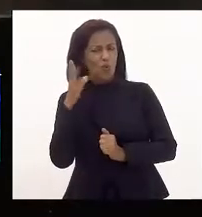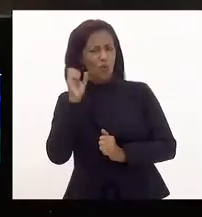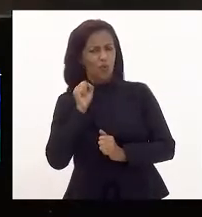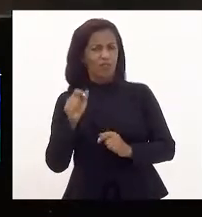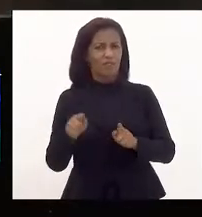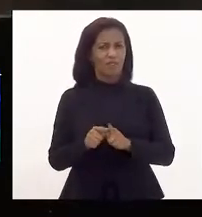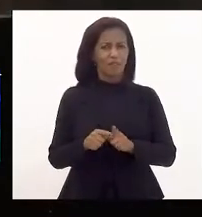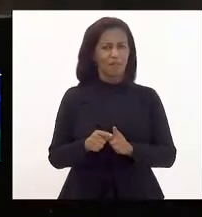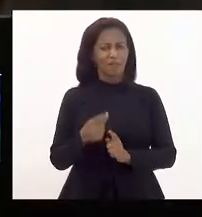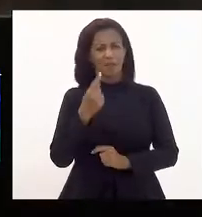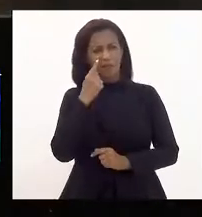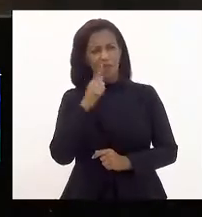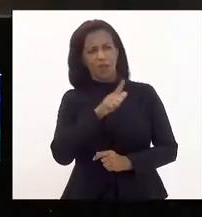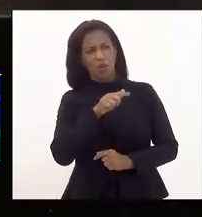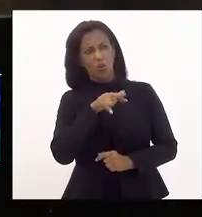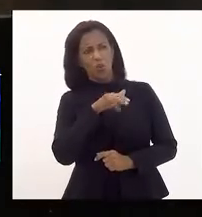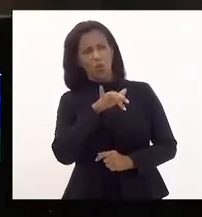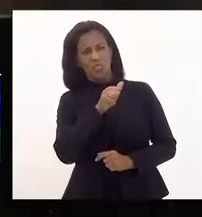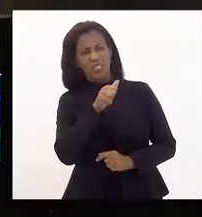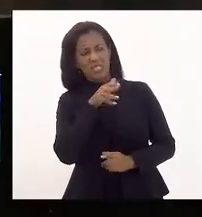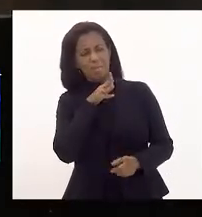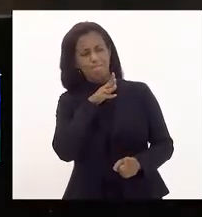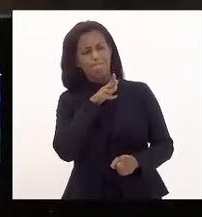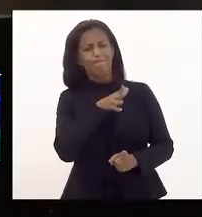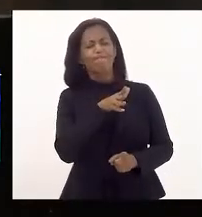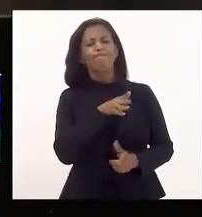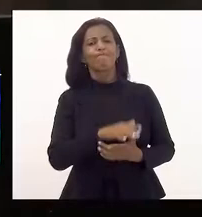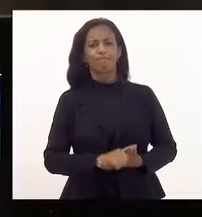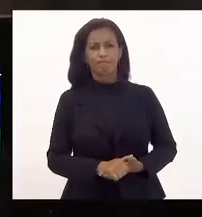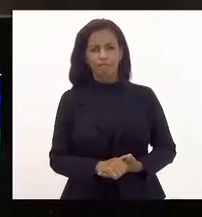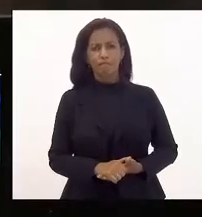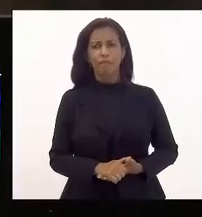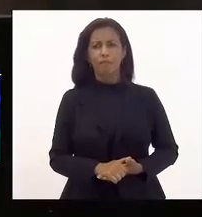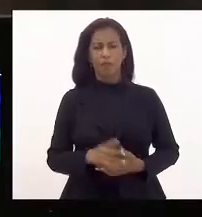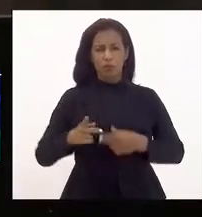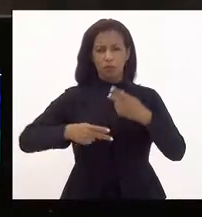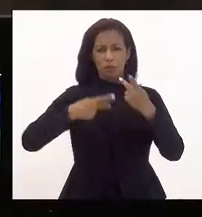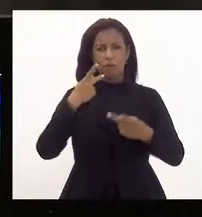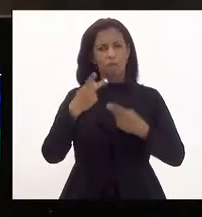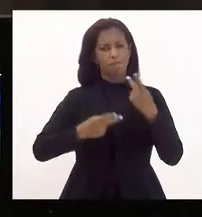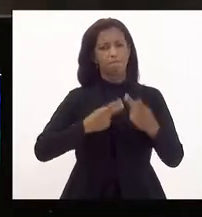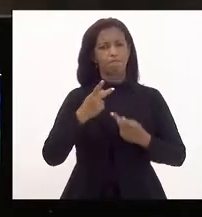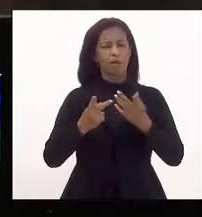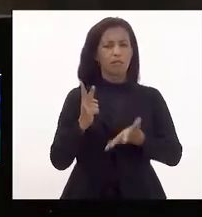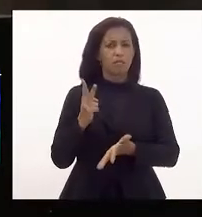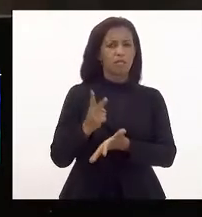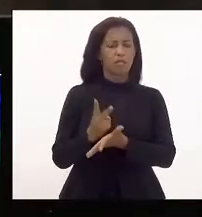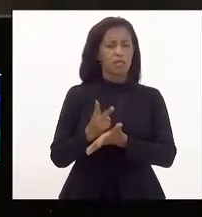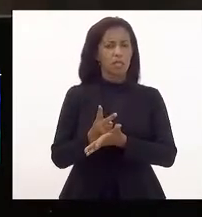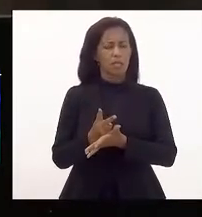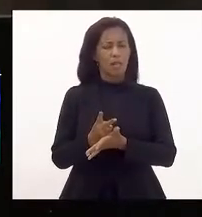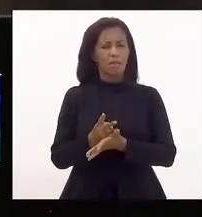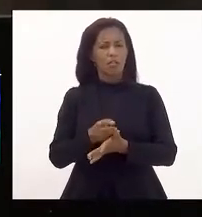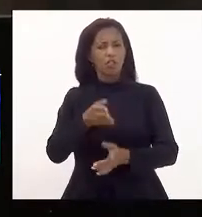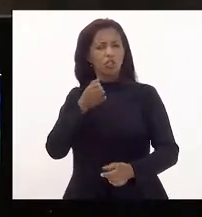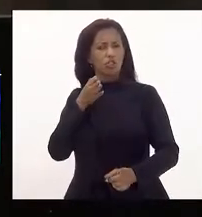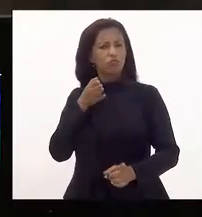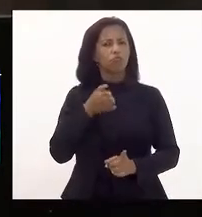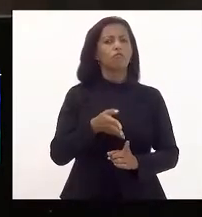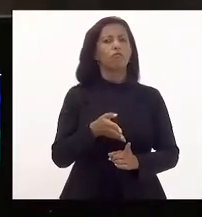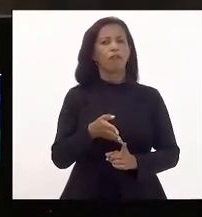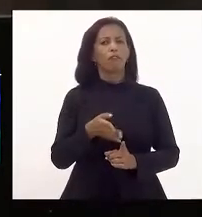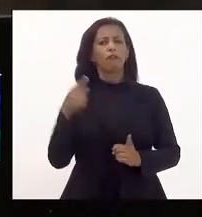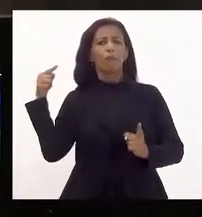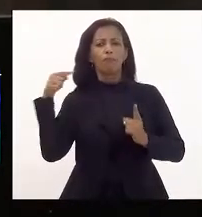Acabei de ouvir a deputada Lucinha, muito enfática na sua fala aqui, sempre muito direta e